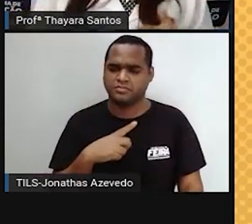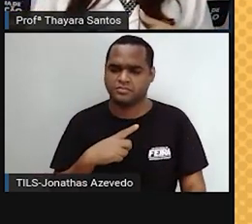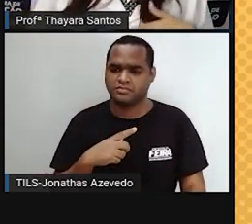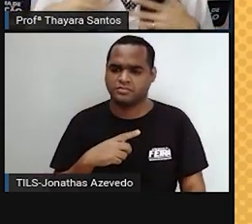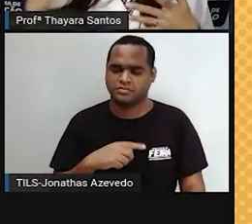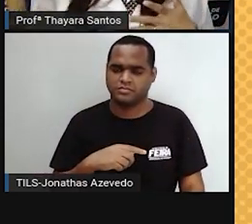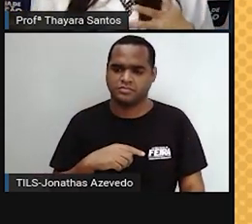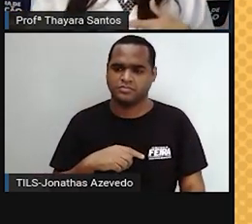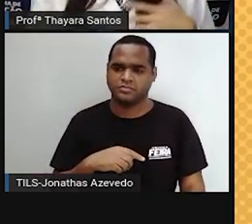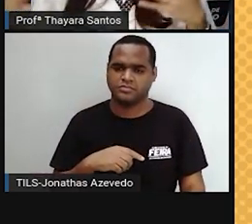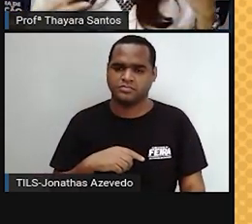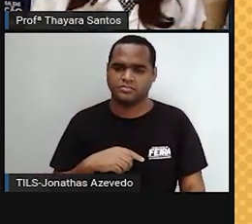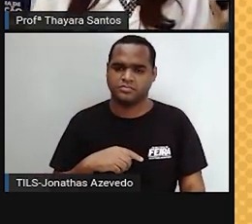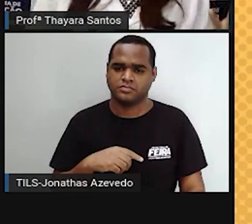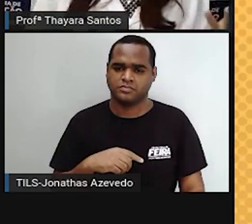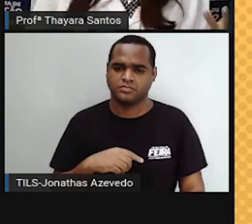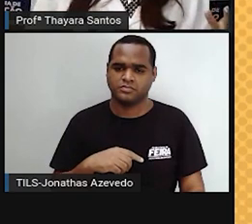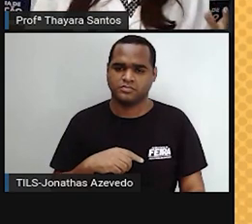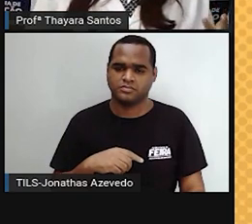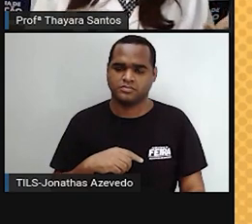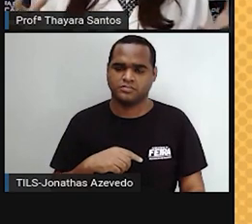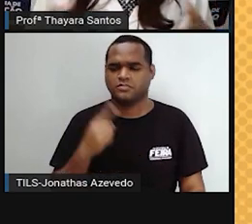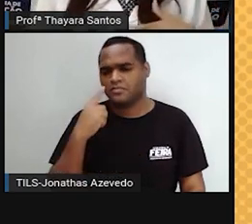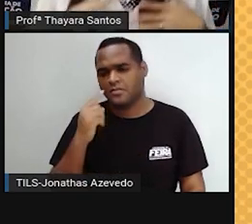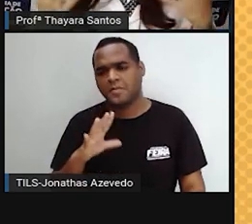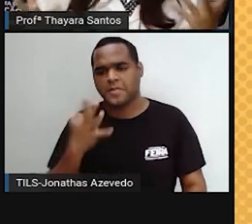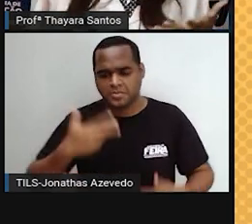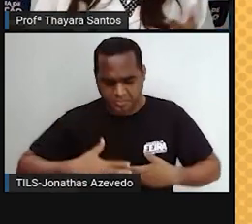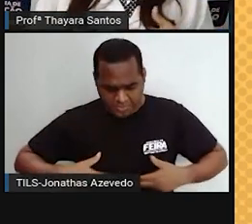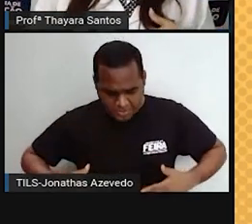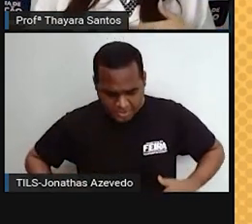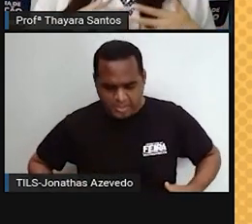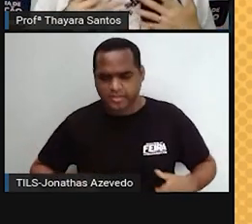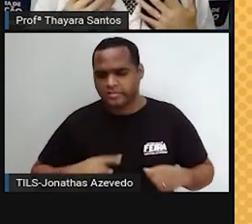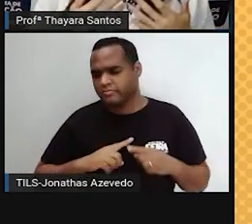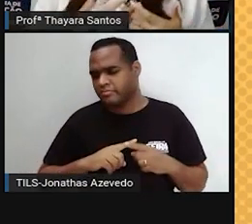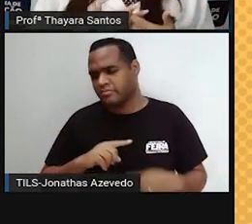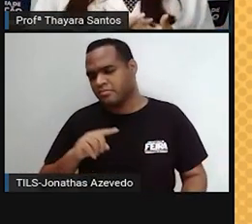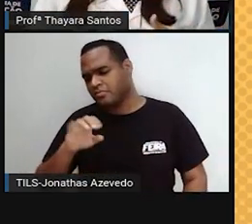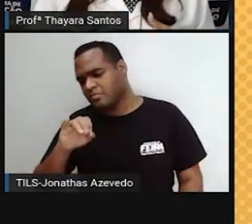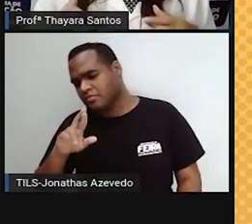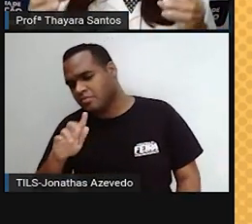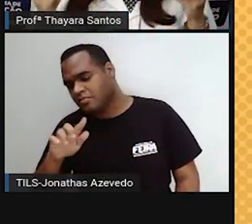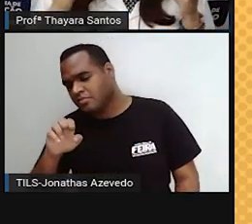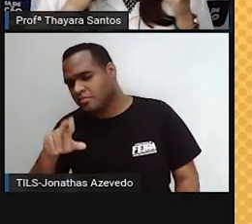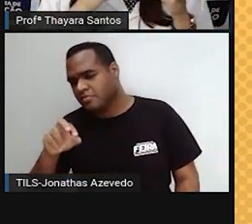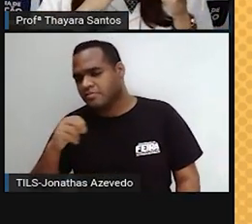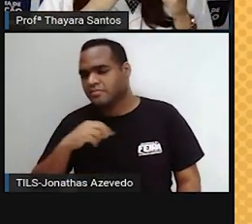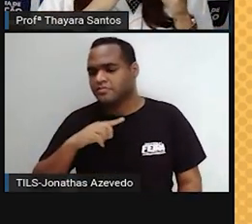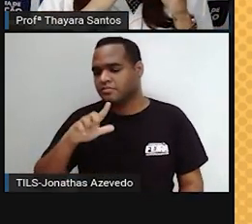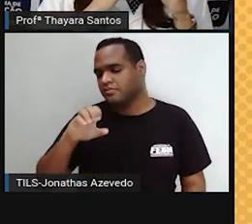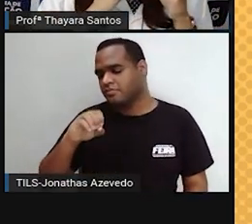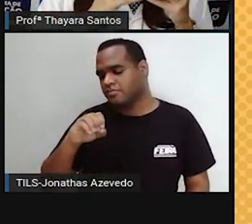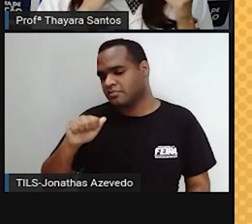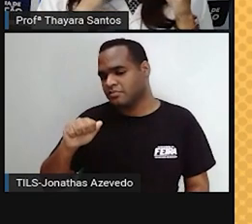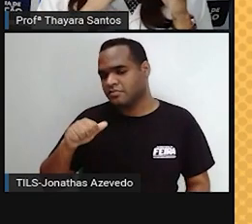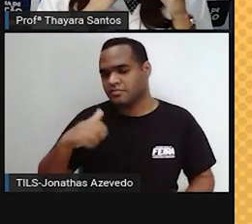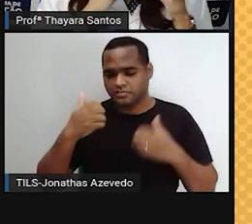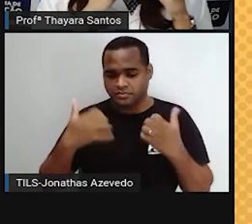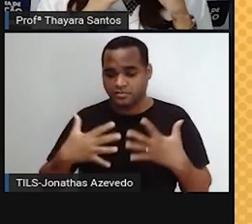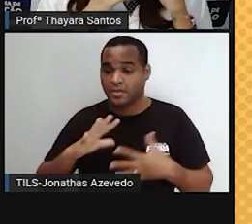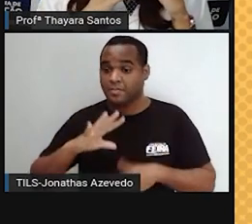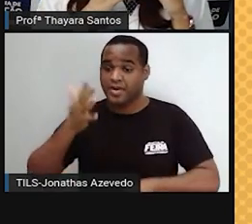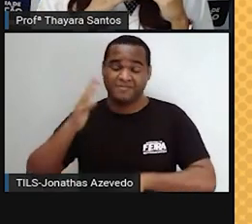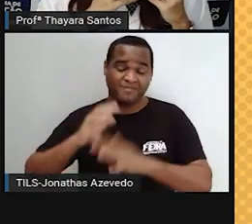geram os híbridos, tipo o tigre e a leoa, que gera o ligre. Então, essas espécies acontecem isso